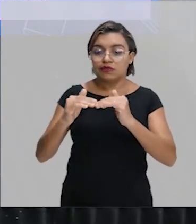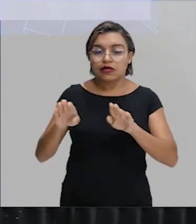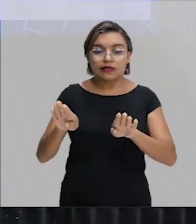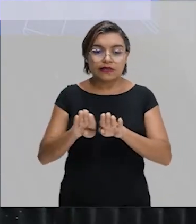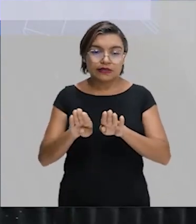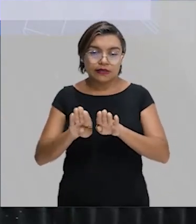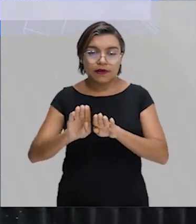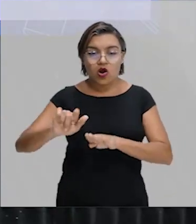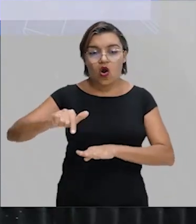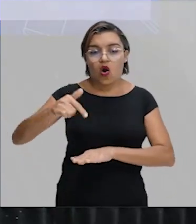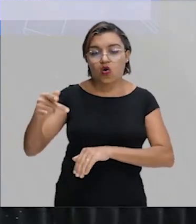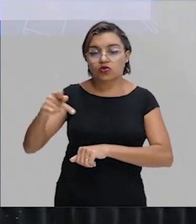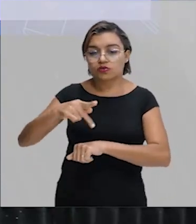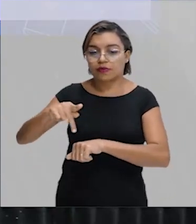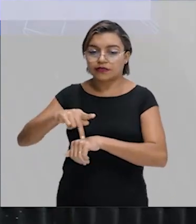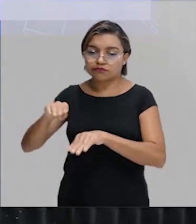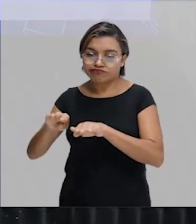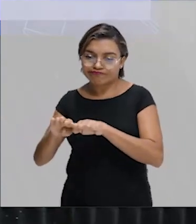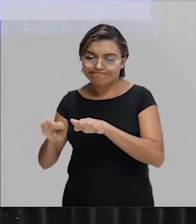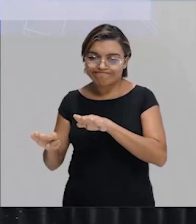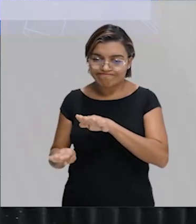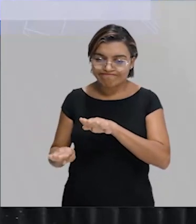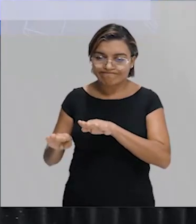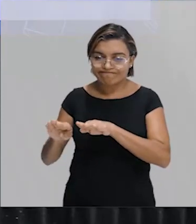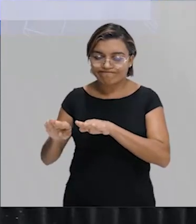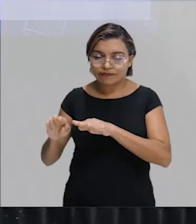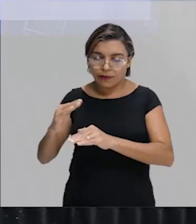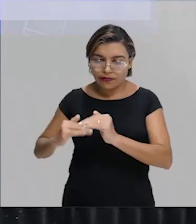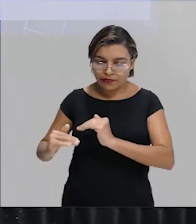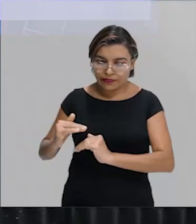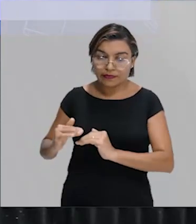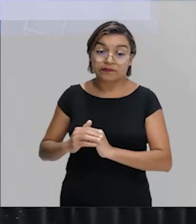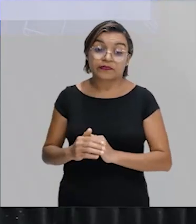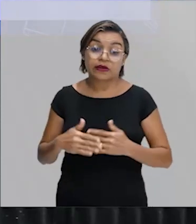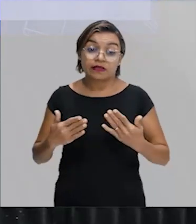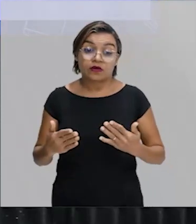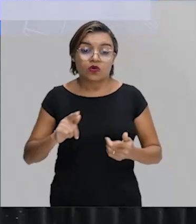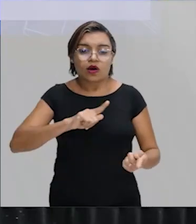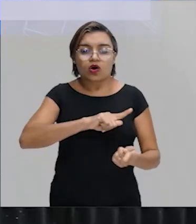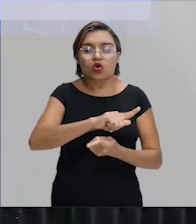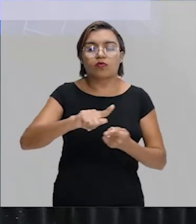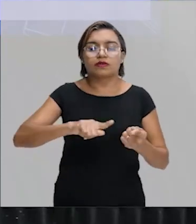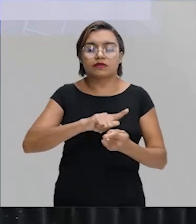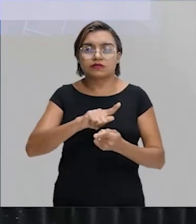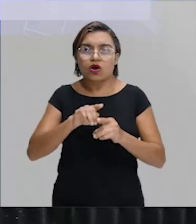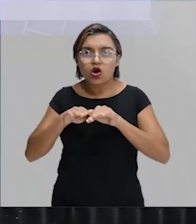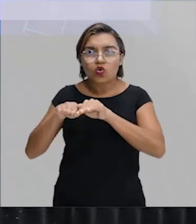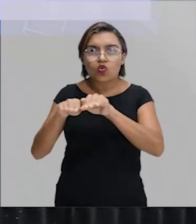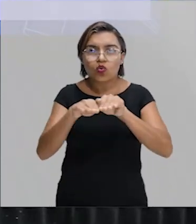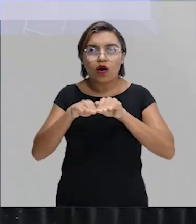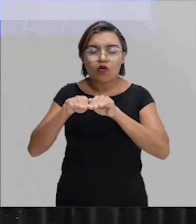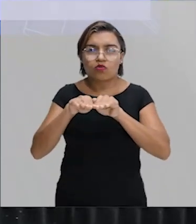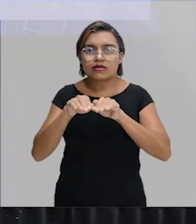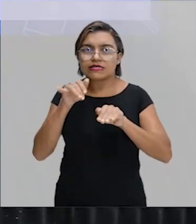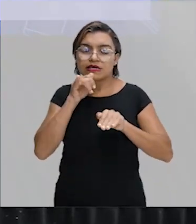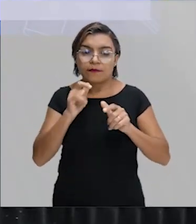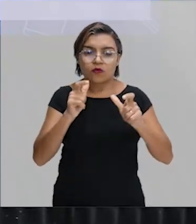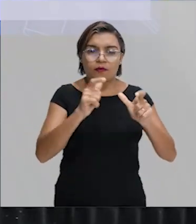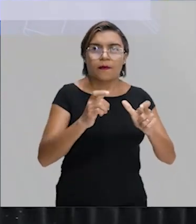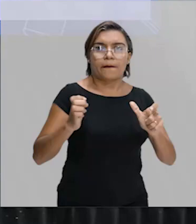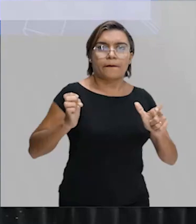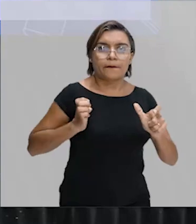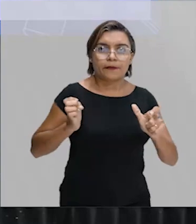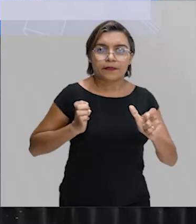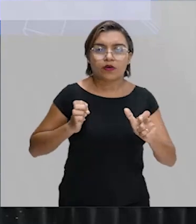desenvolvidas quanto nas menos desenvolvidas. Ou seja, a globalização ocorre de forma igualitária entre regiões ricas e